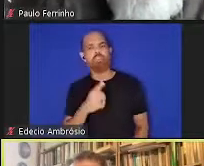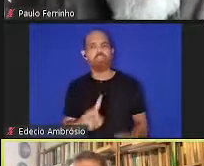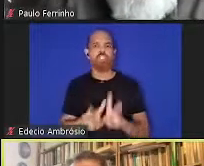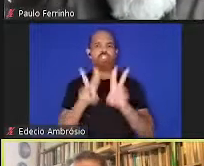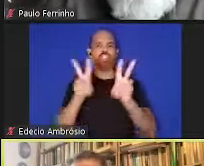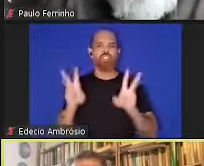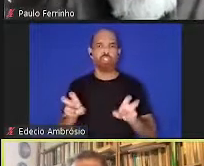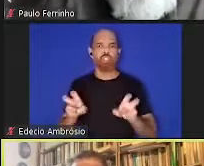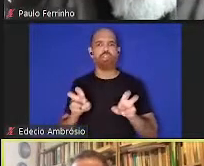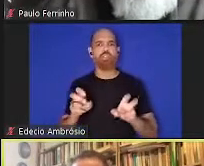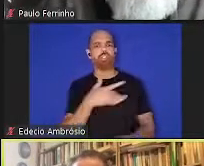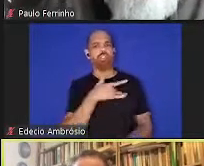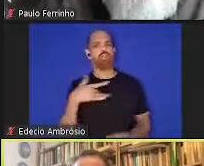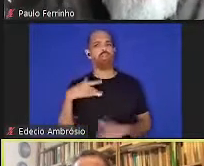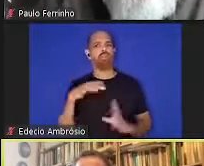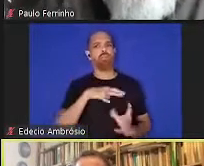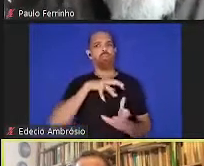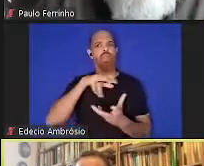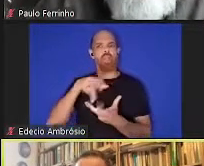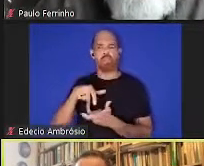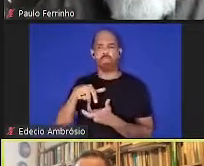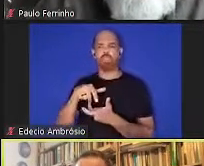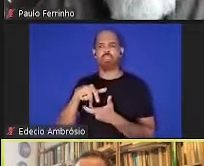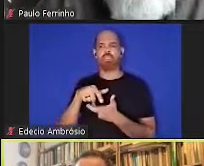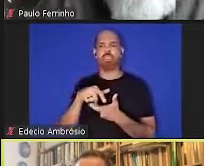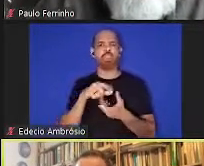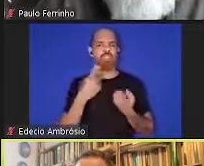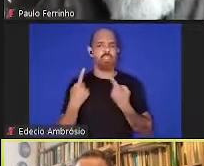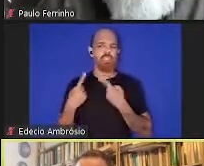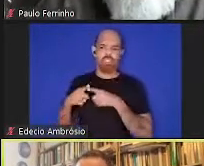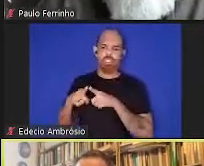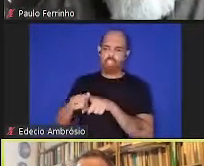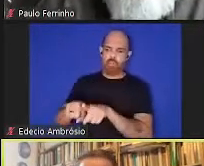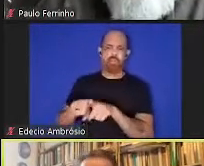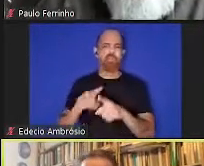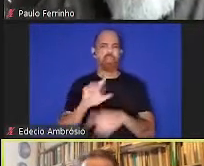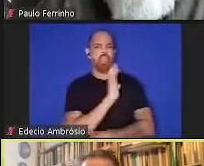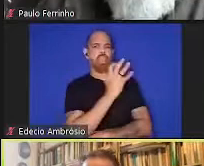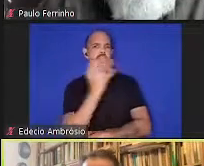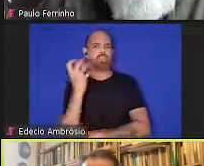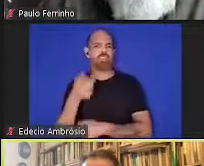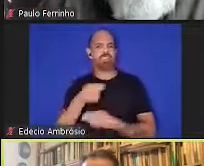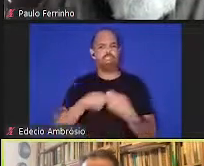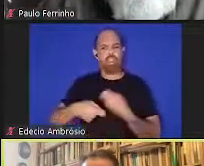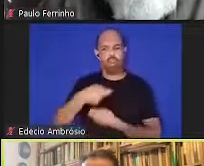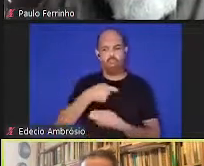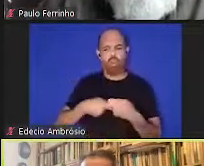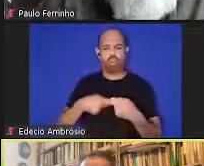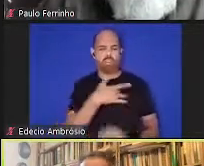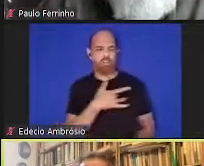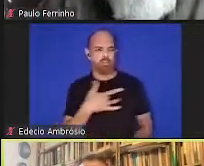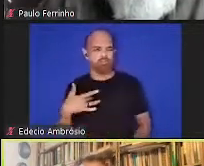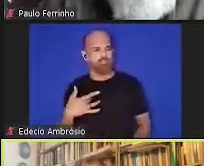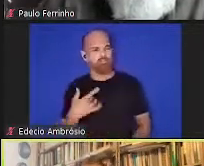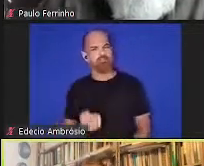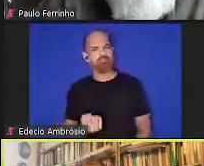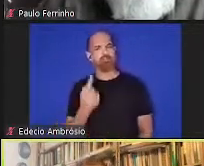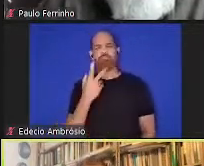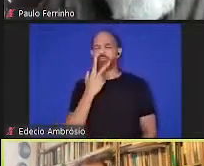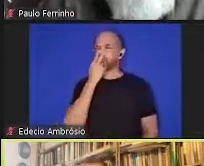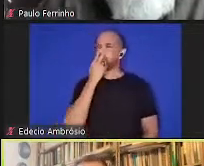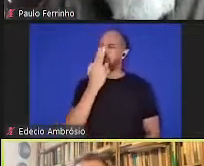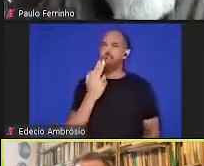Saúde Planetária, Sindemias, Ecosistemas, Negócios e Saúde, parece muita